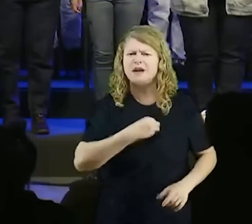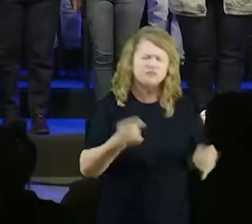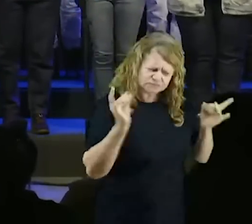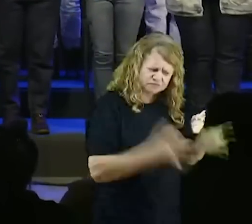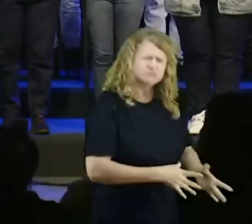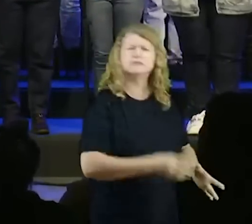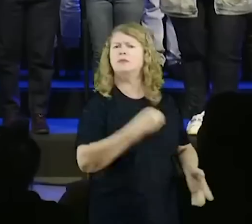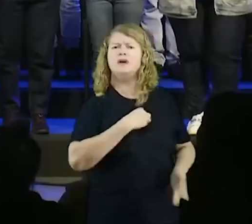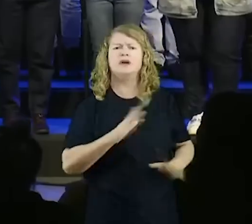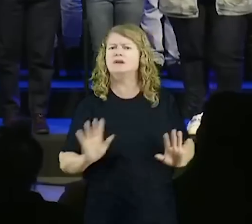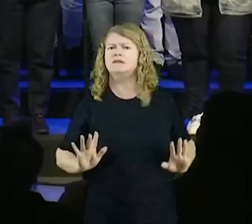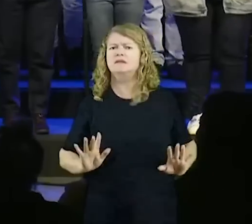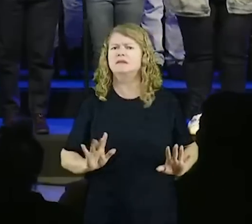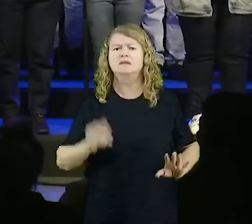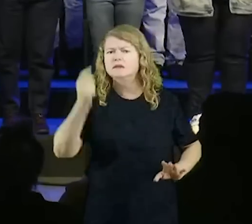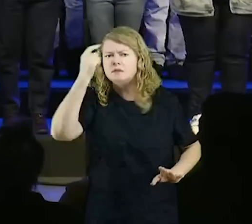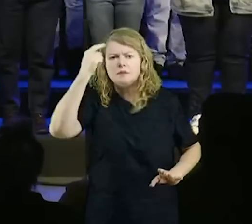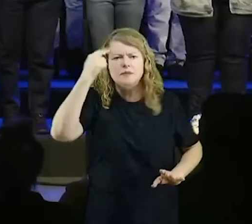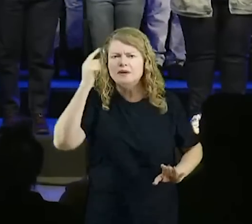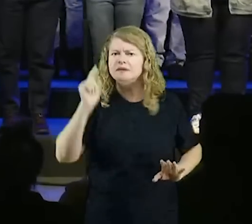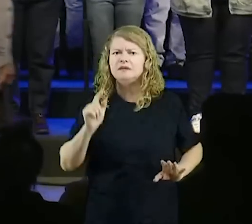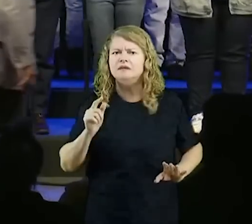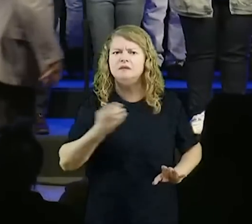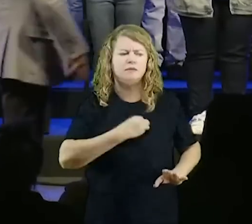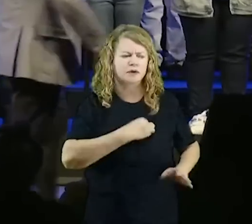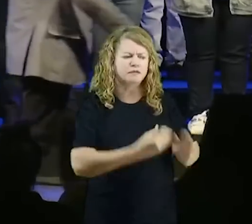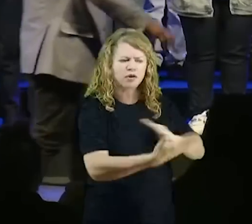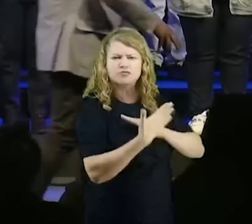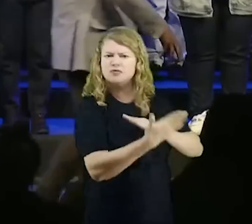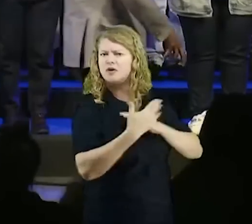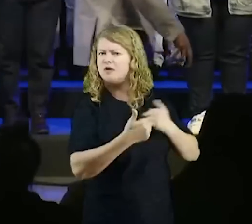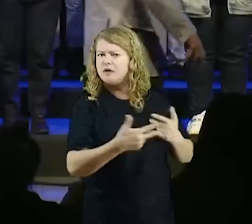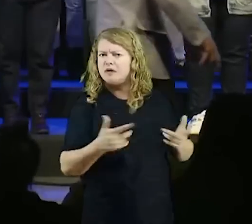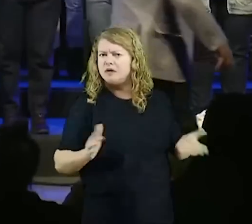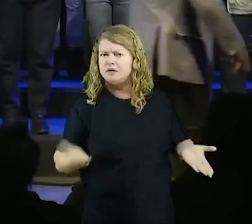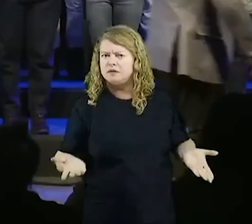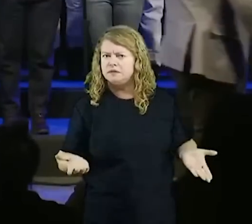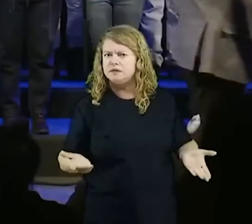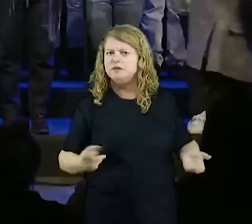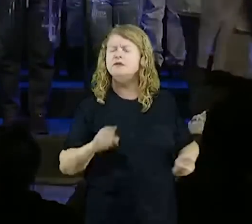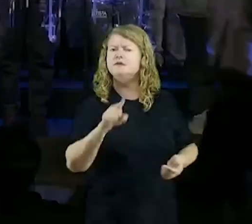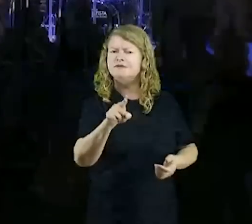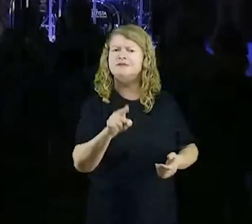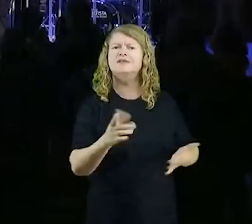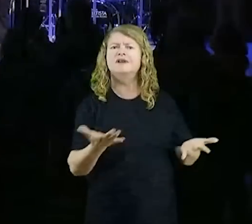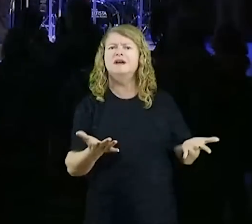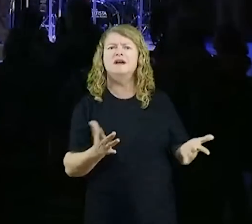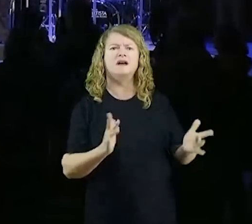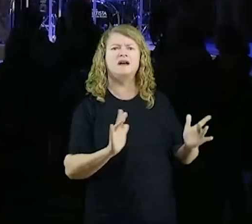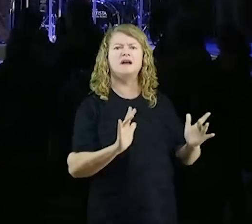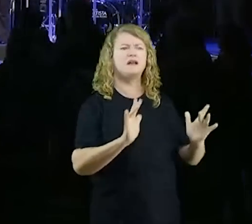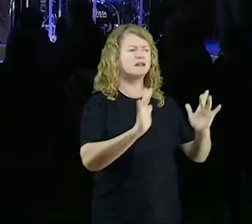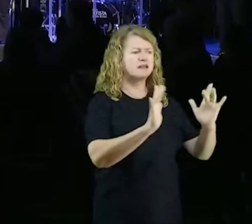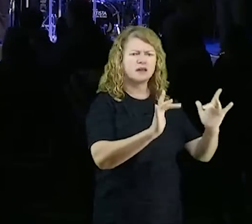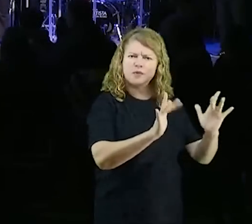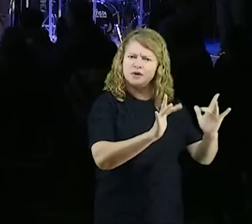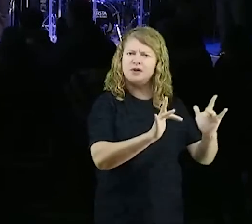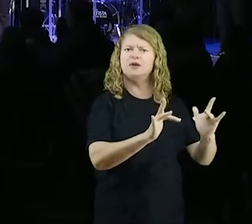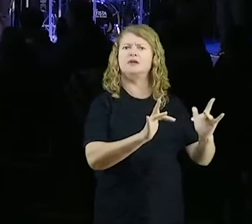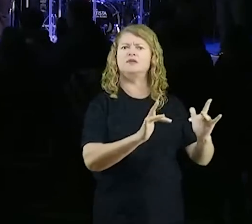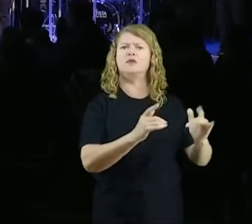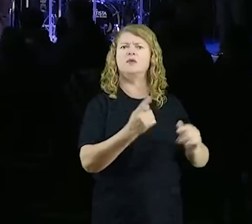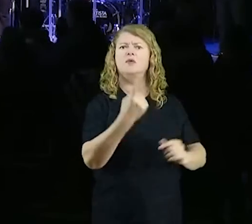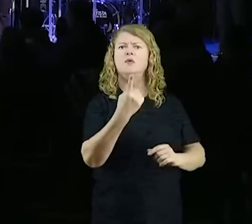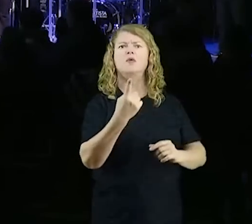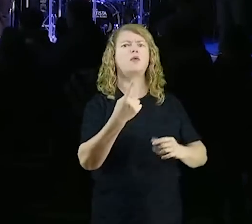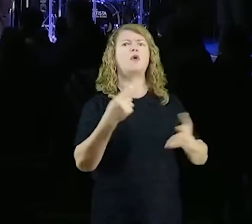te ajudar em alguma coisa, larga o pecado, querido, querido, você está namorando aí, a moça está namorando um rapaz, há um, dois,